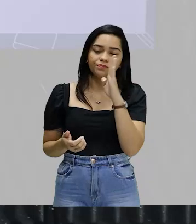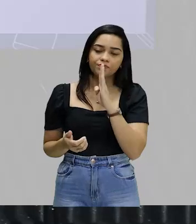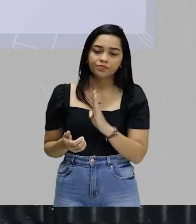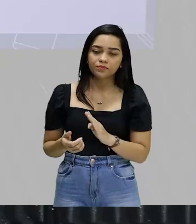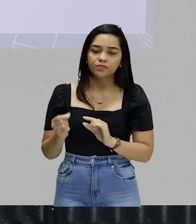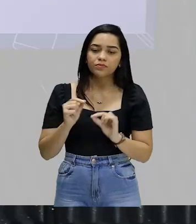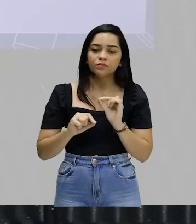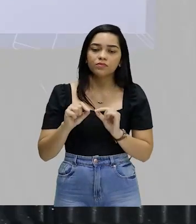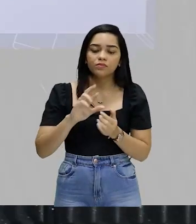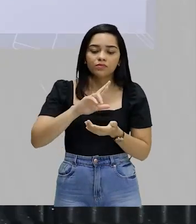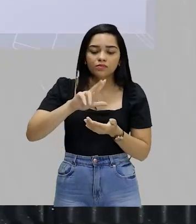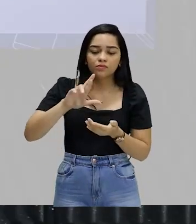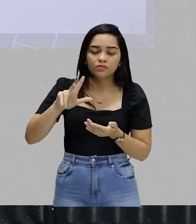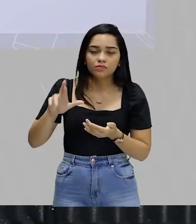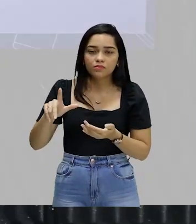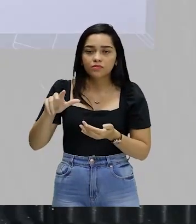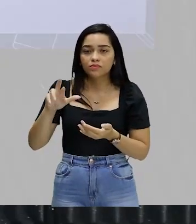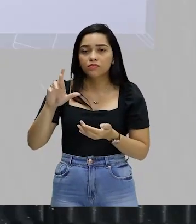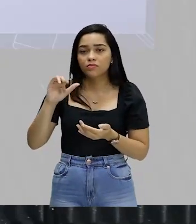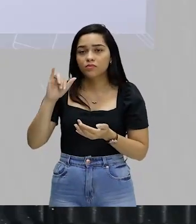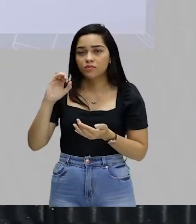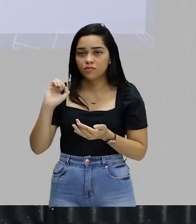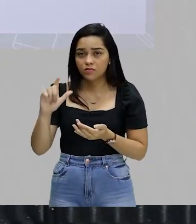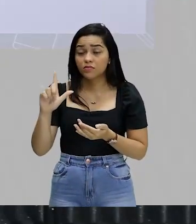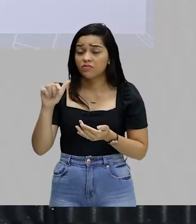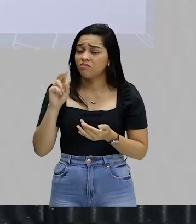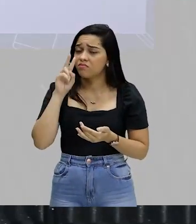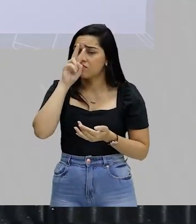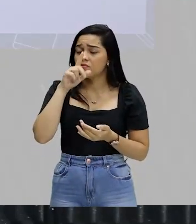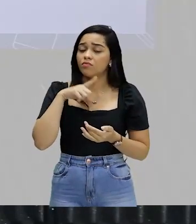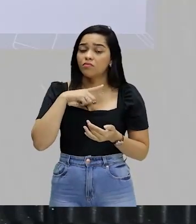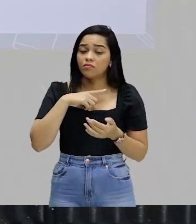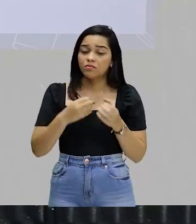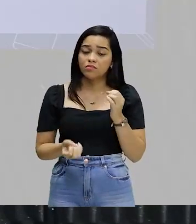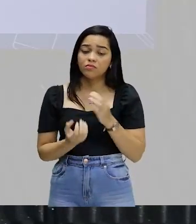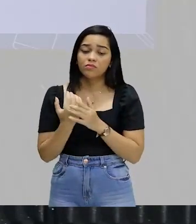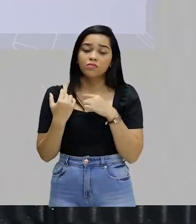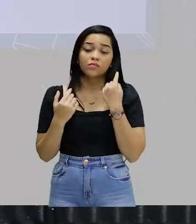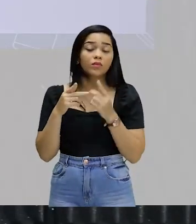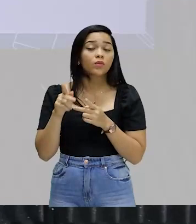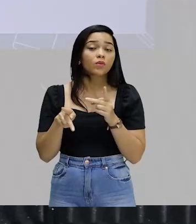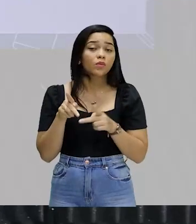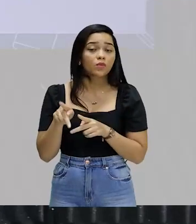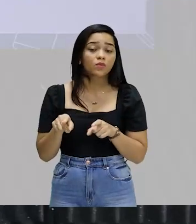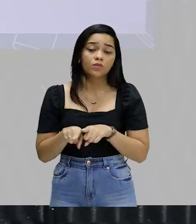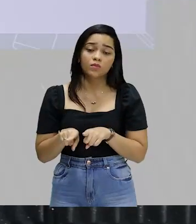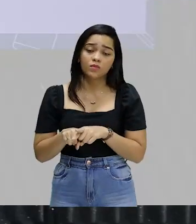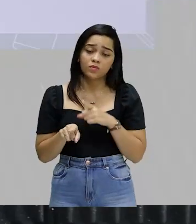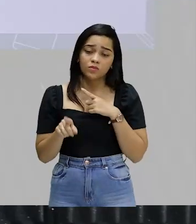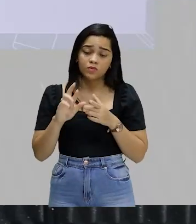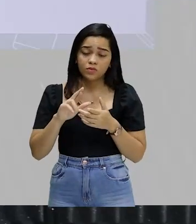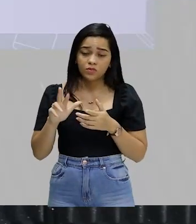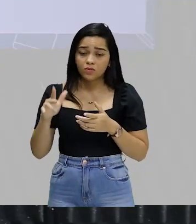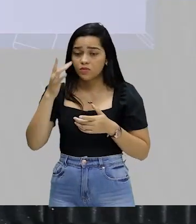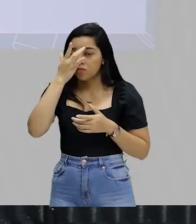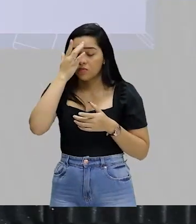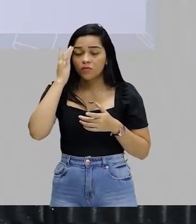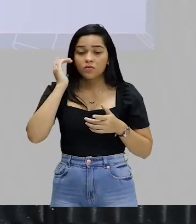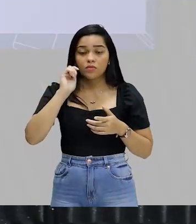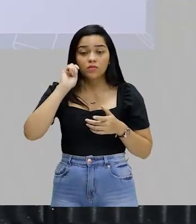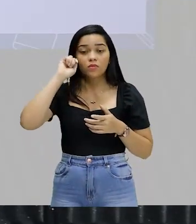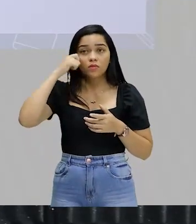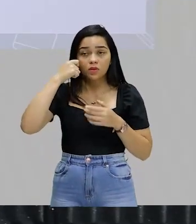miscigenação racial é algo muito forte, muito presente na formação do nosso povo. Existem pessoas negras